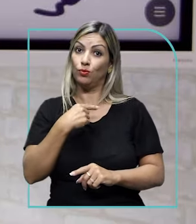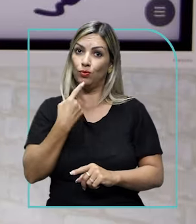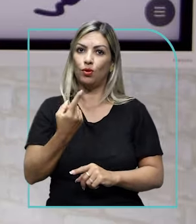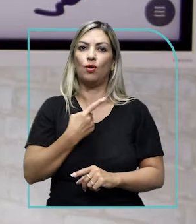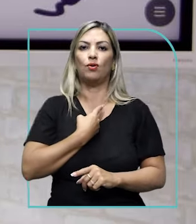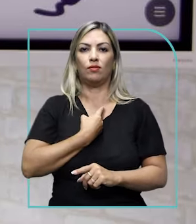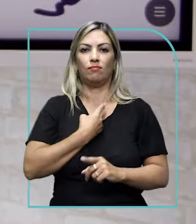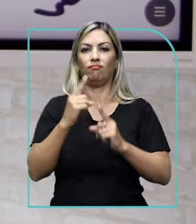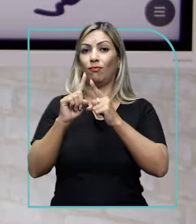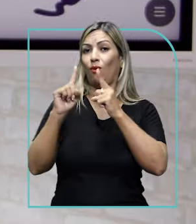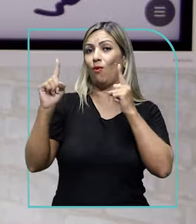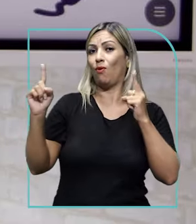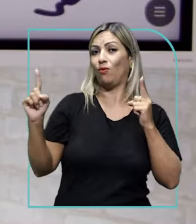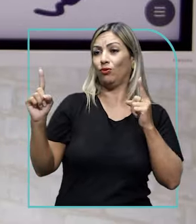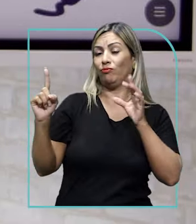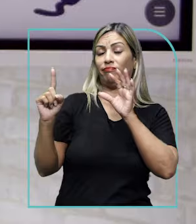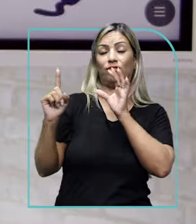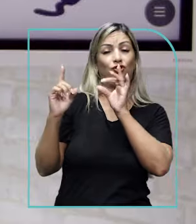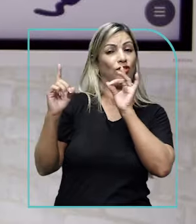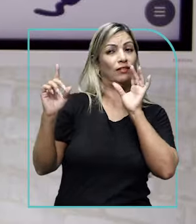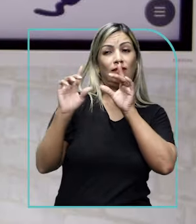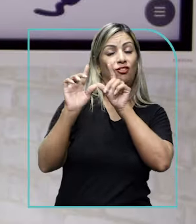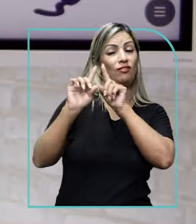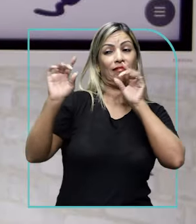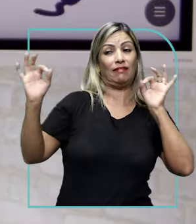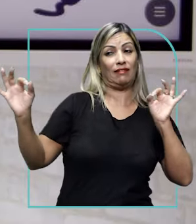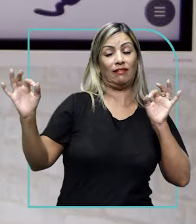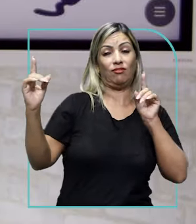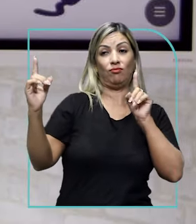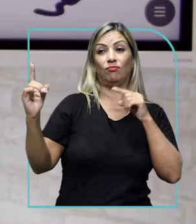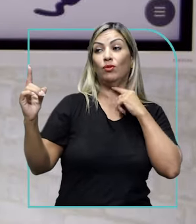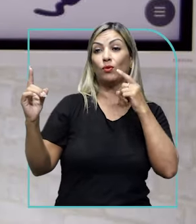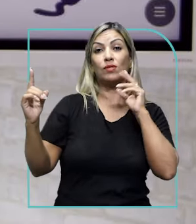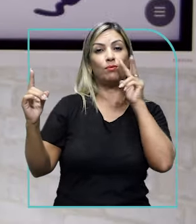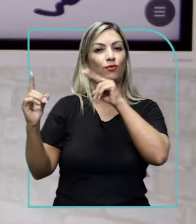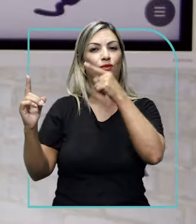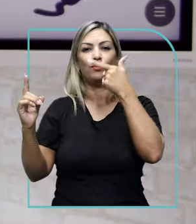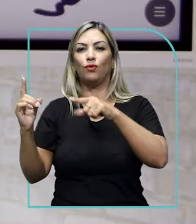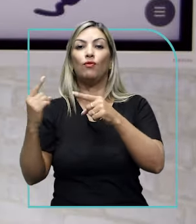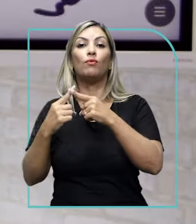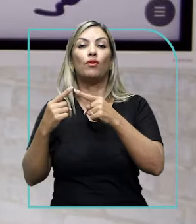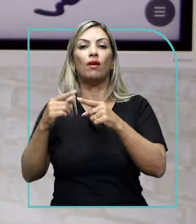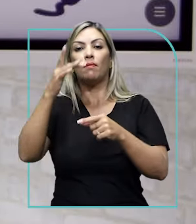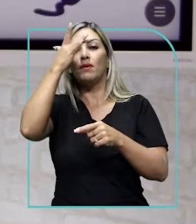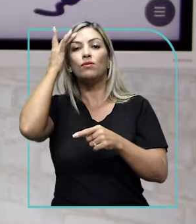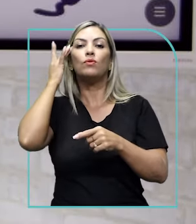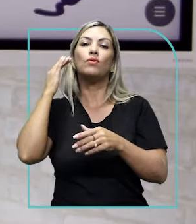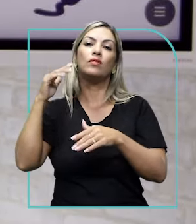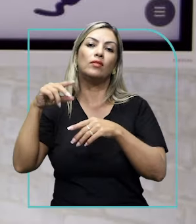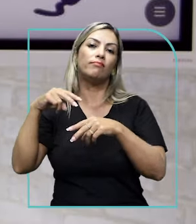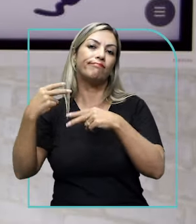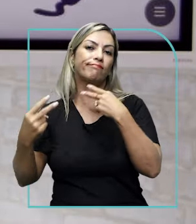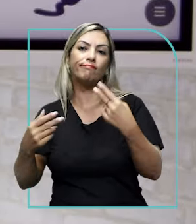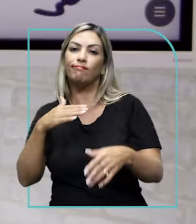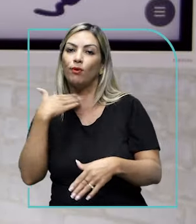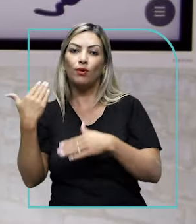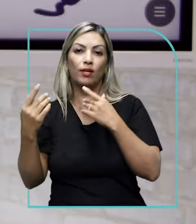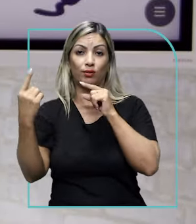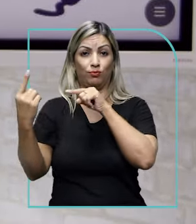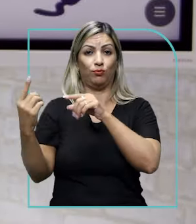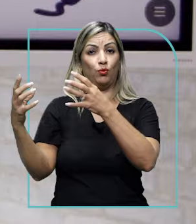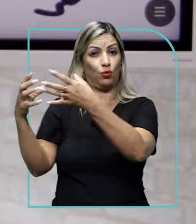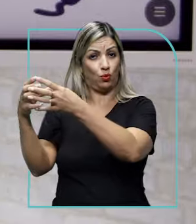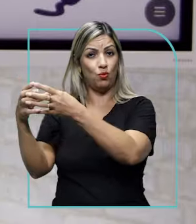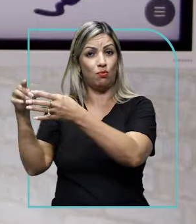ficamos longe de pessoas queridas e talvez não conseguimos nem vê-las mais, porque algumas dessas pessoas que nós ficamos fora,